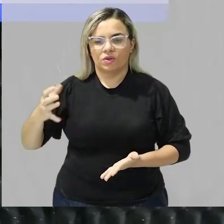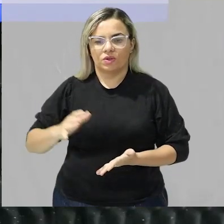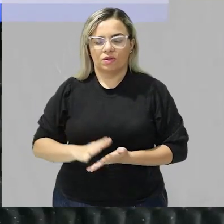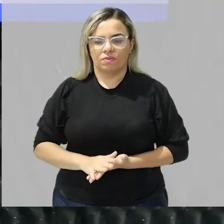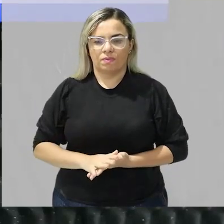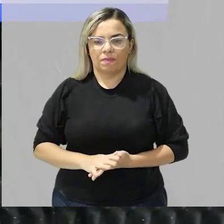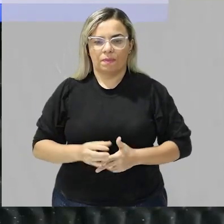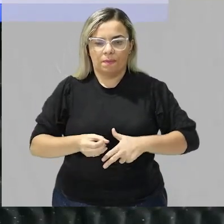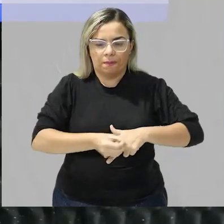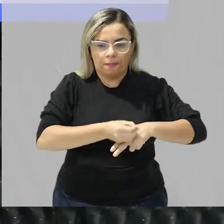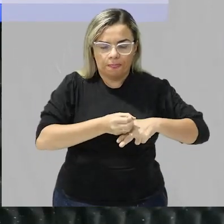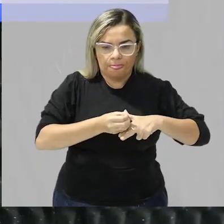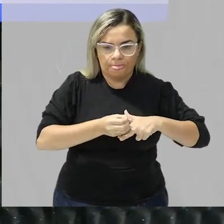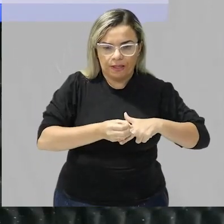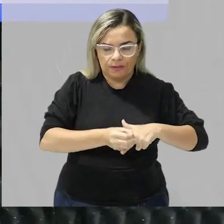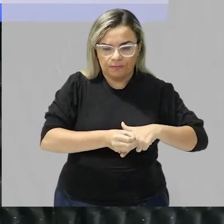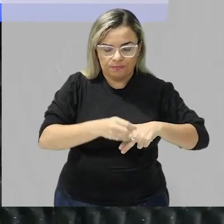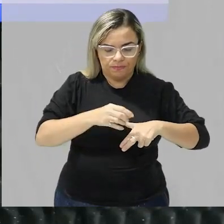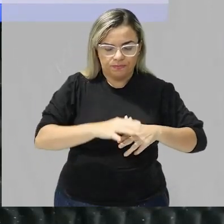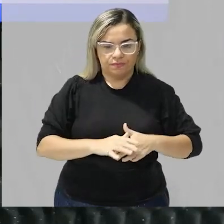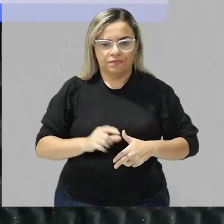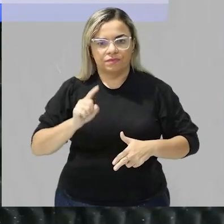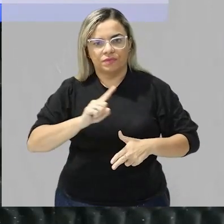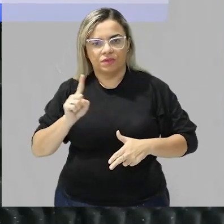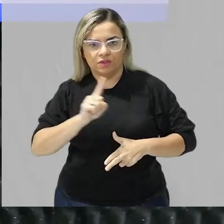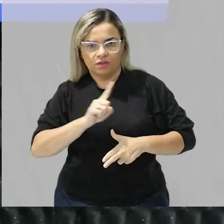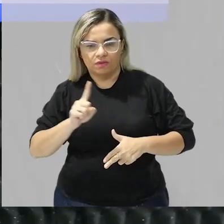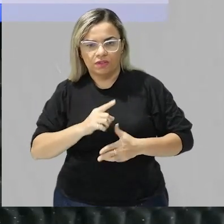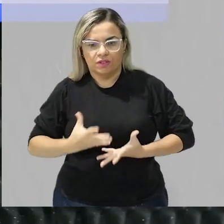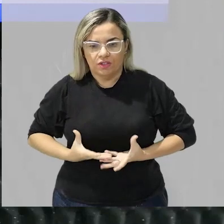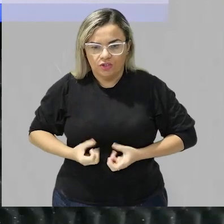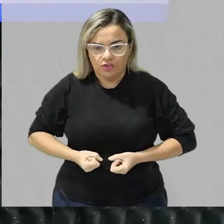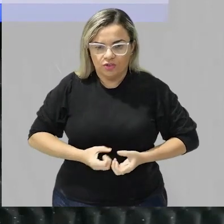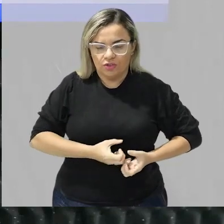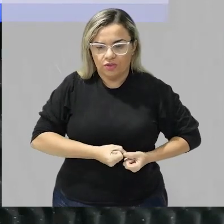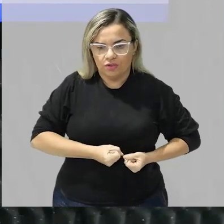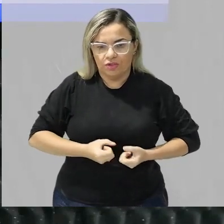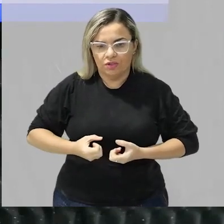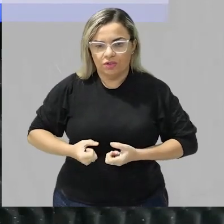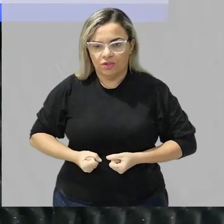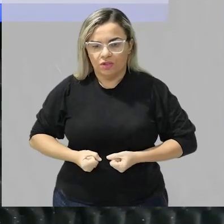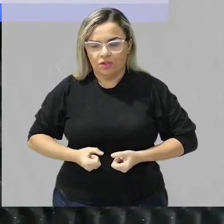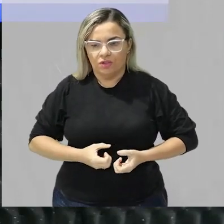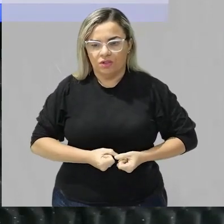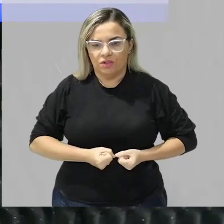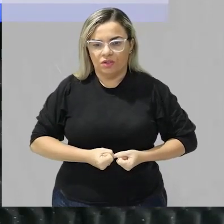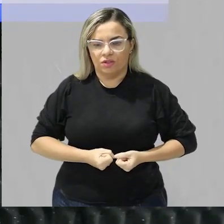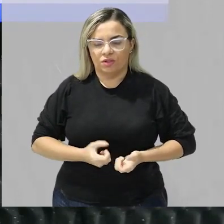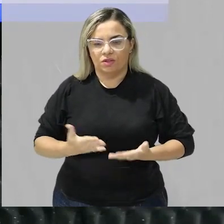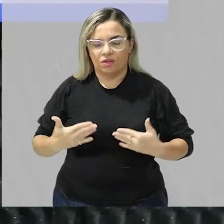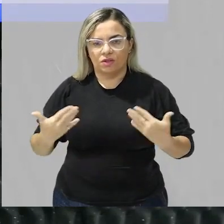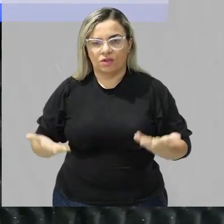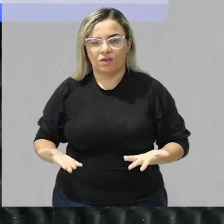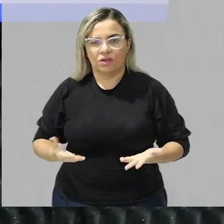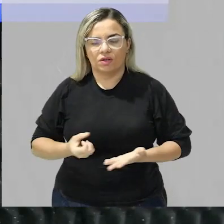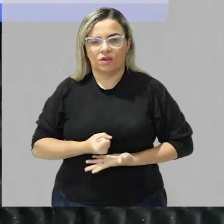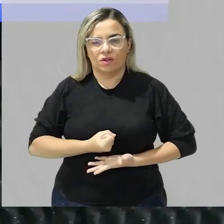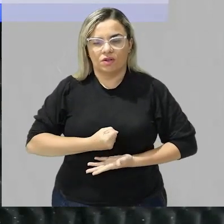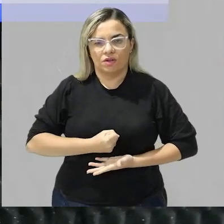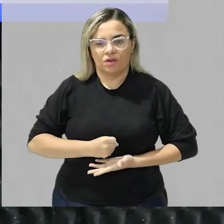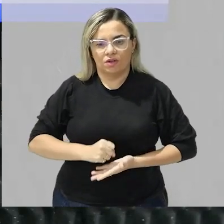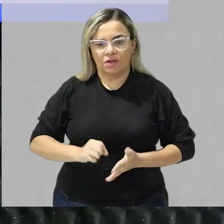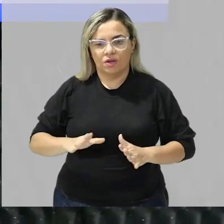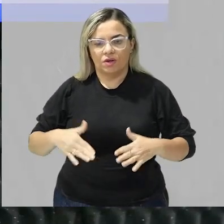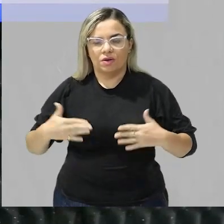gordura tá ela não vai ser digerida consequentemente ela vai passar